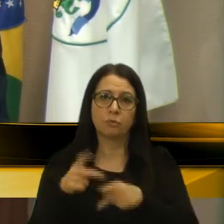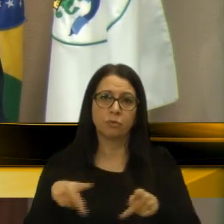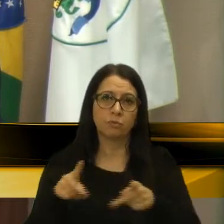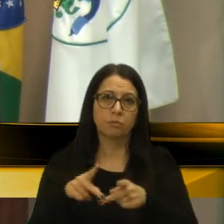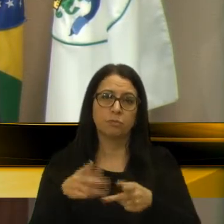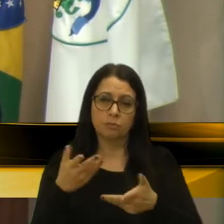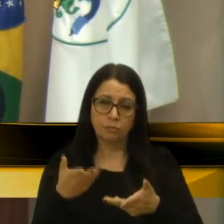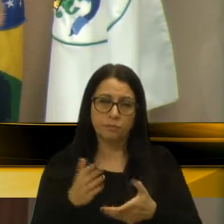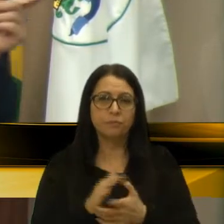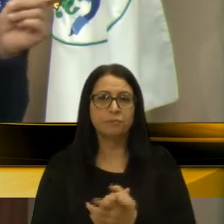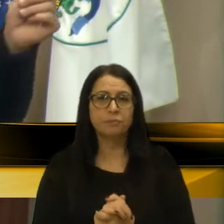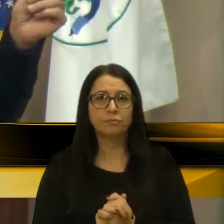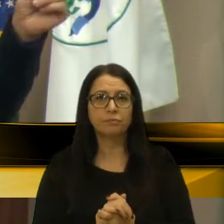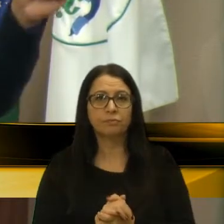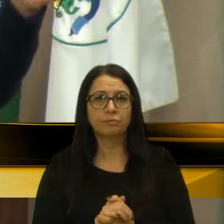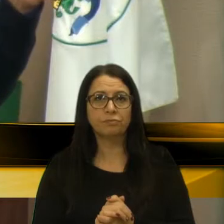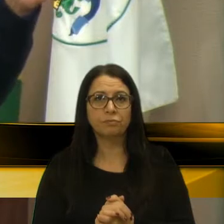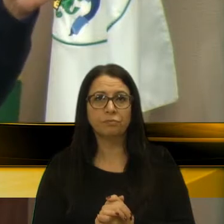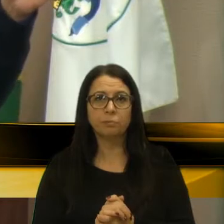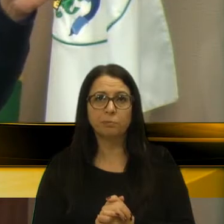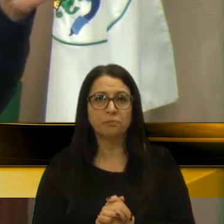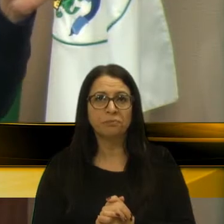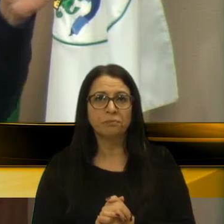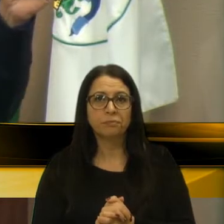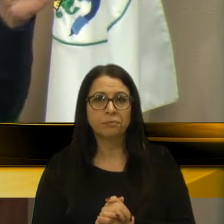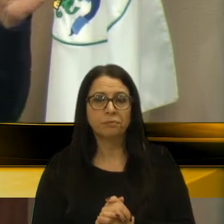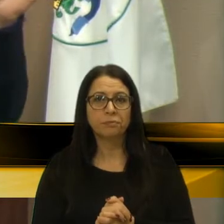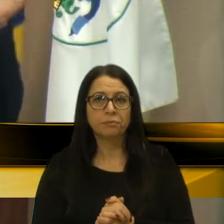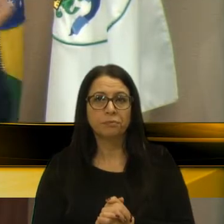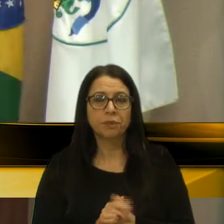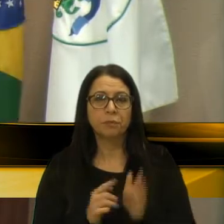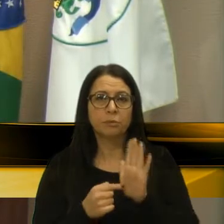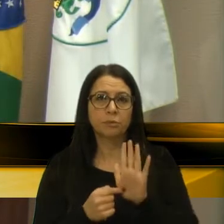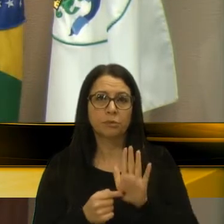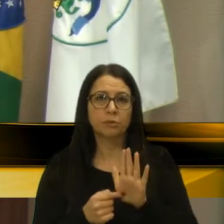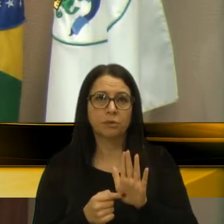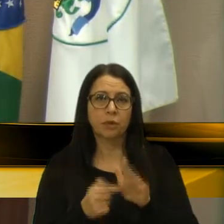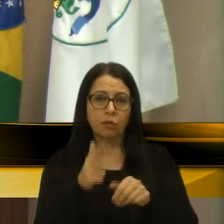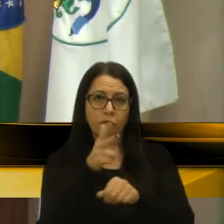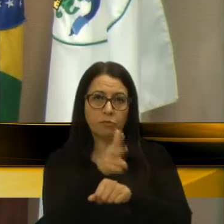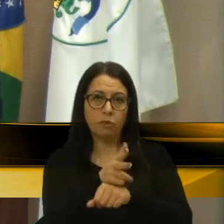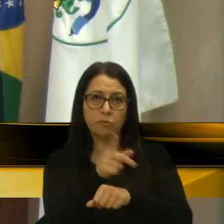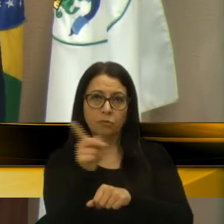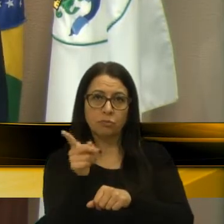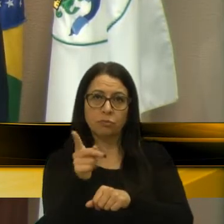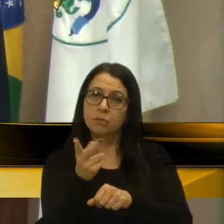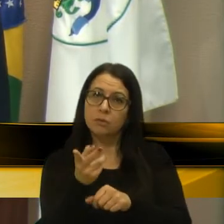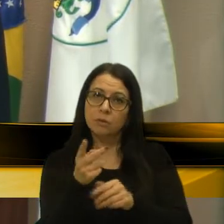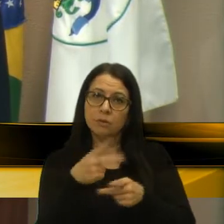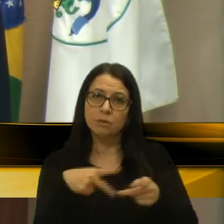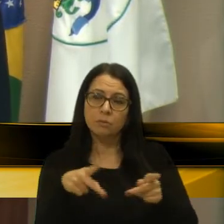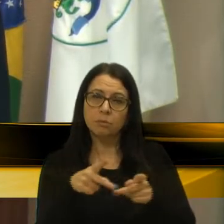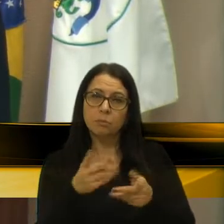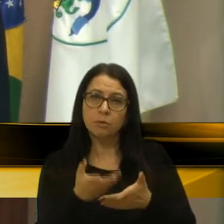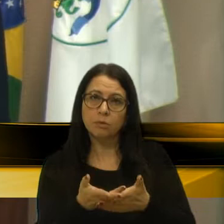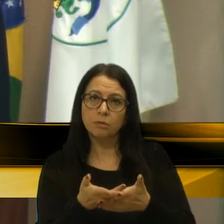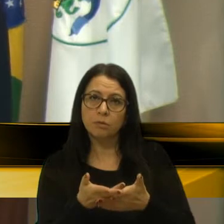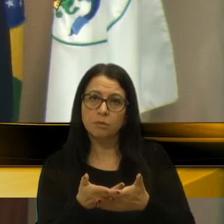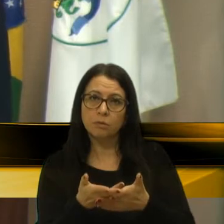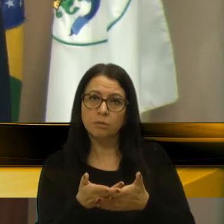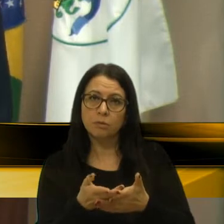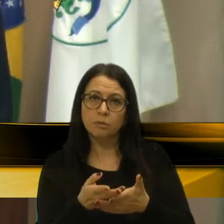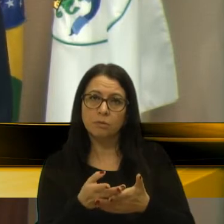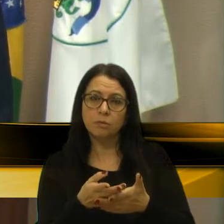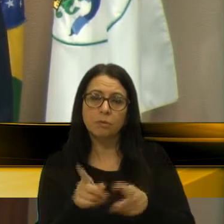Então, eu vou largar o vídeo e, se assim, a população também consegue